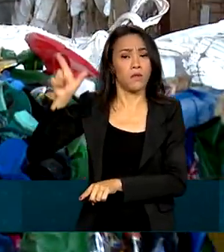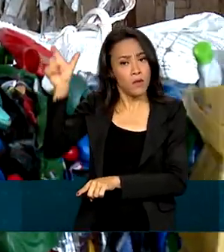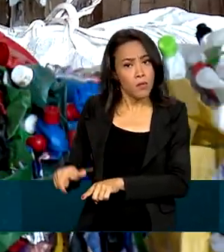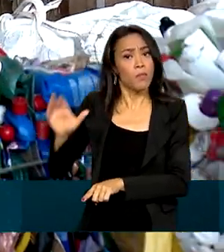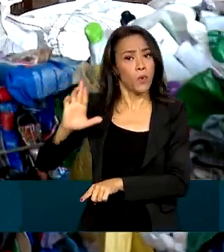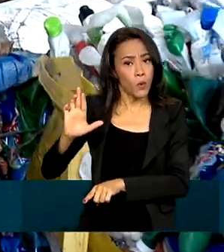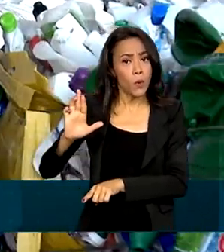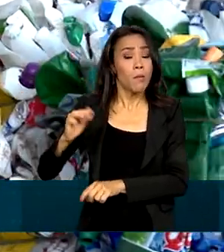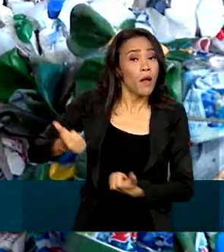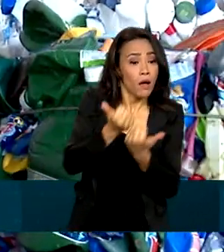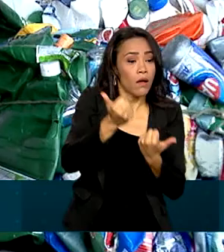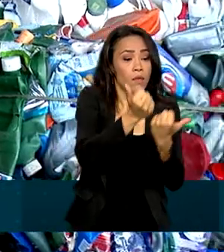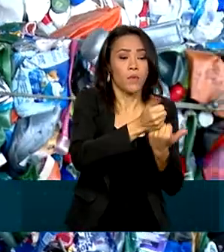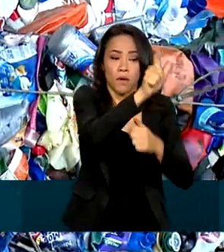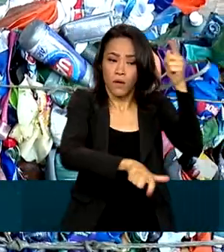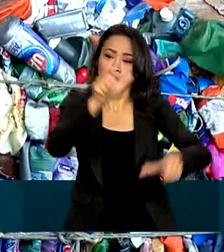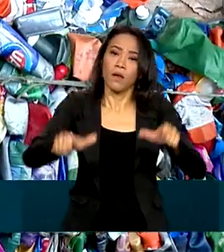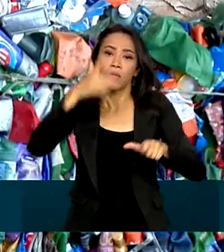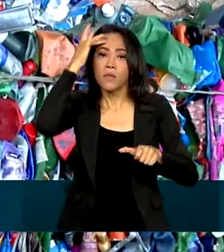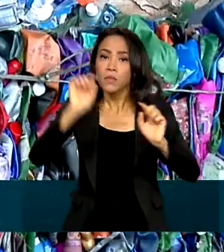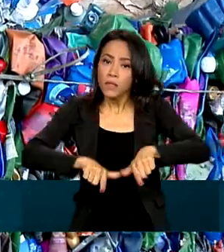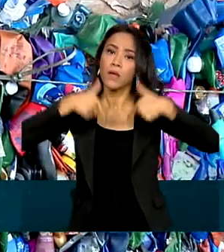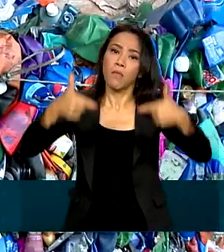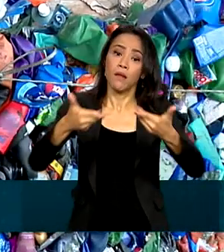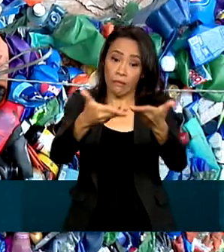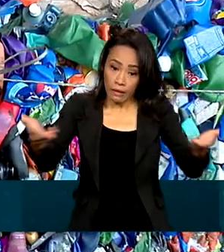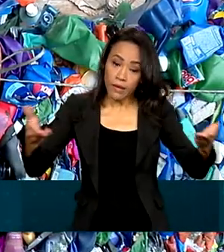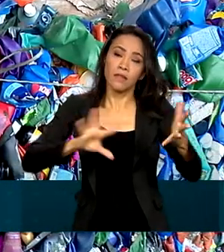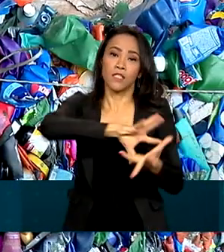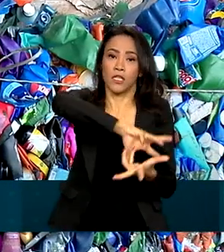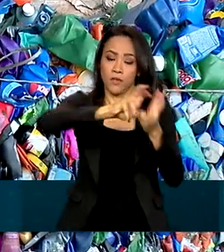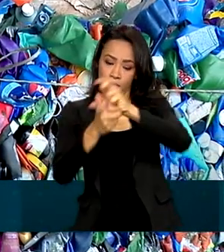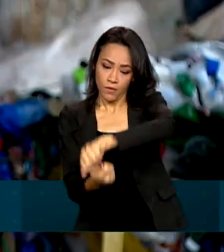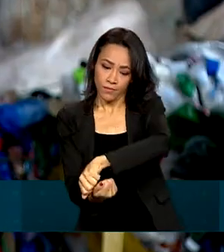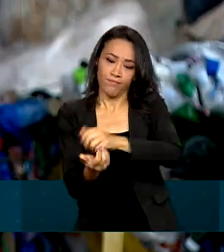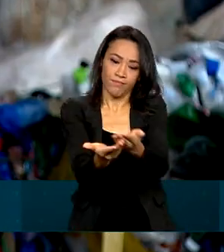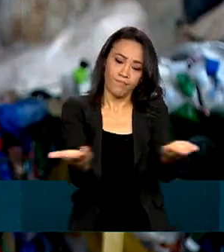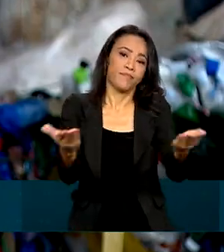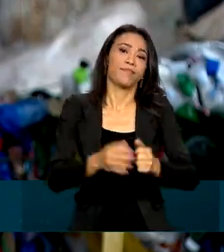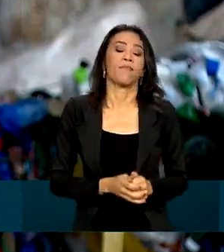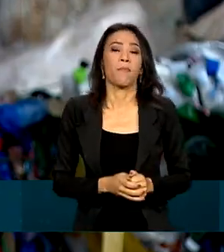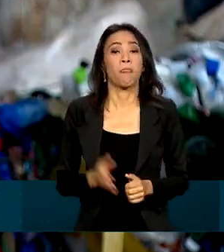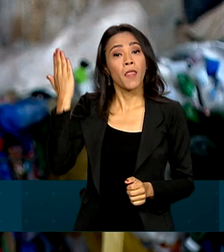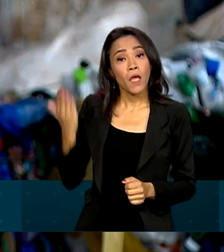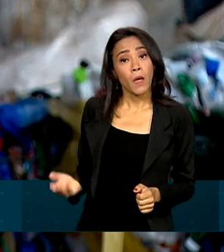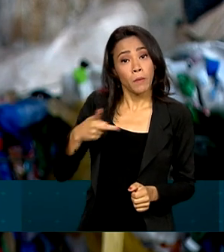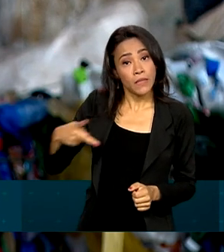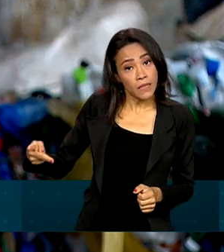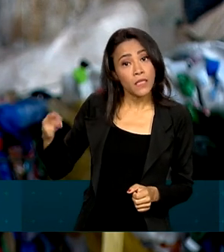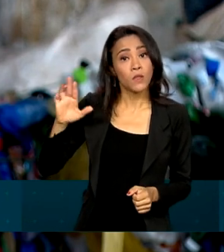produtiva dos catadores de materiais recicláveis e reutilizáveis. O presidente, quando ele trouxe